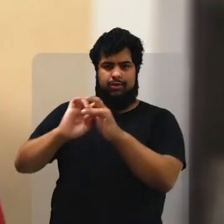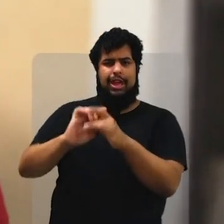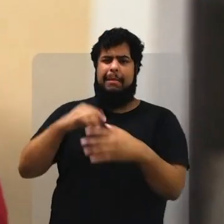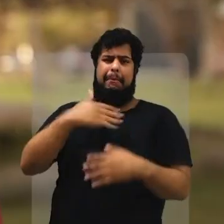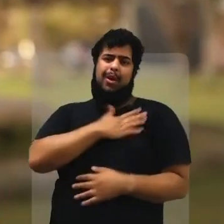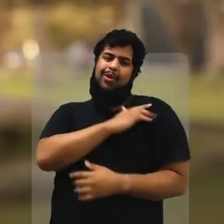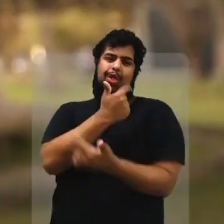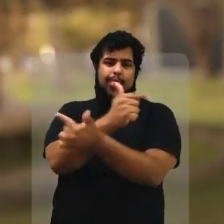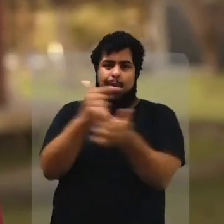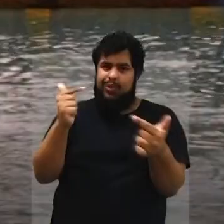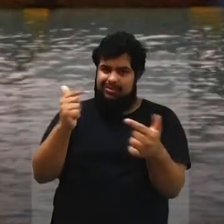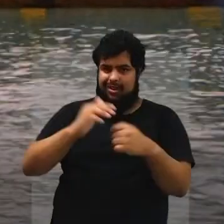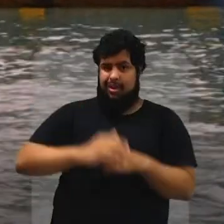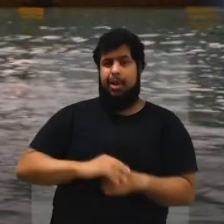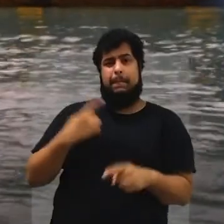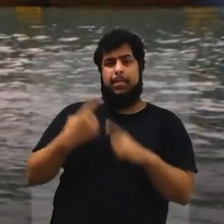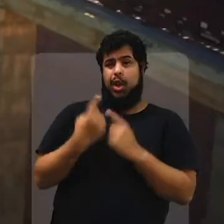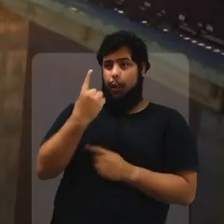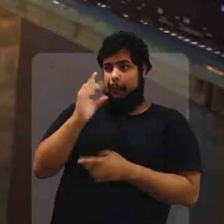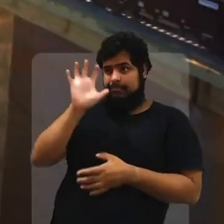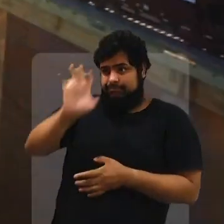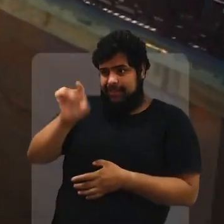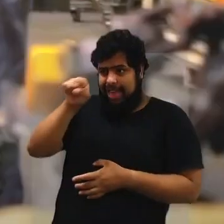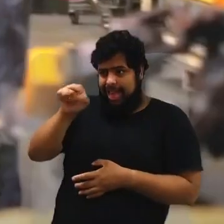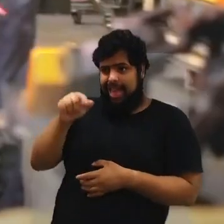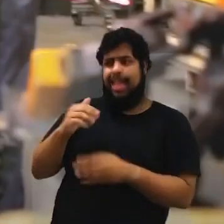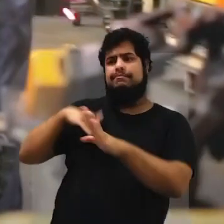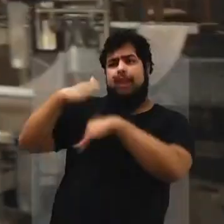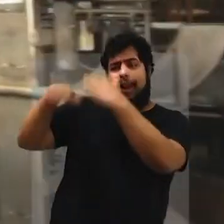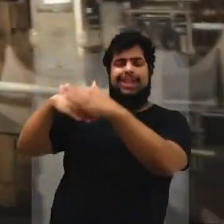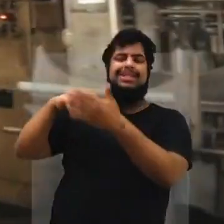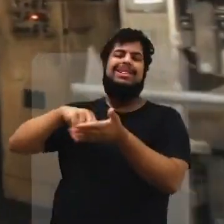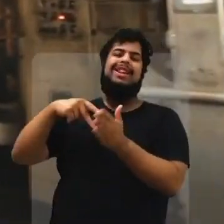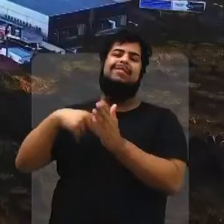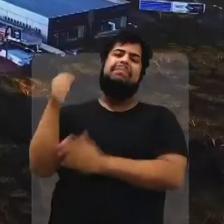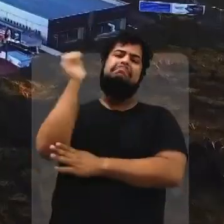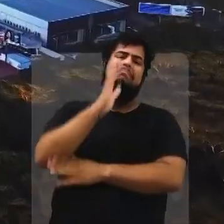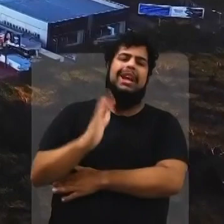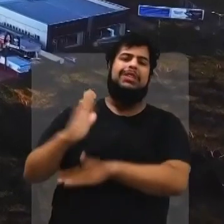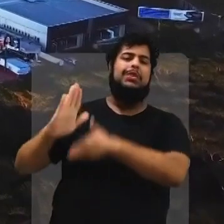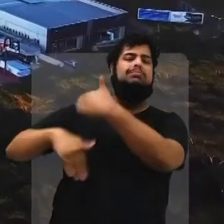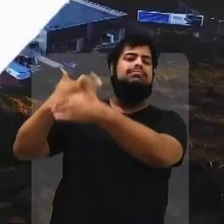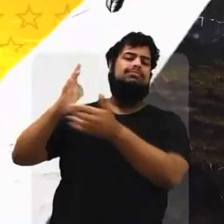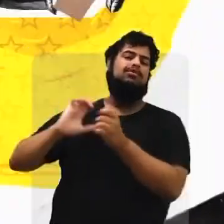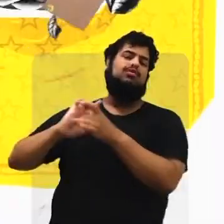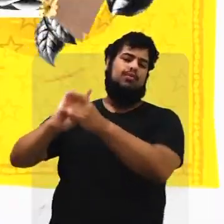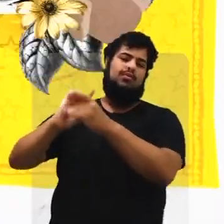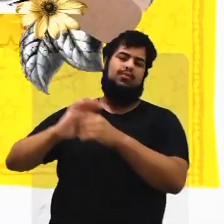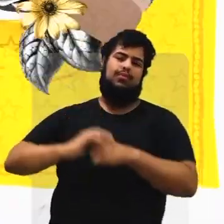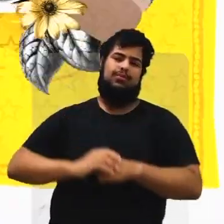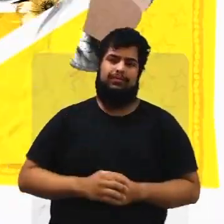preconceito, sem divisão. Porque quando a região cresce, todo o Brasil cresce junto.